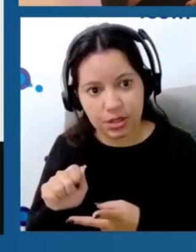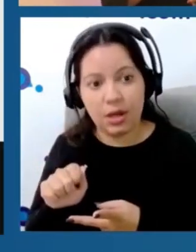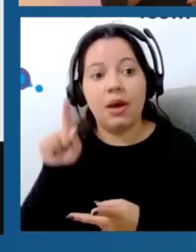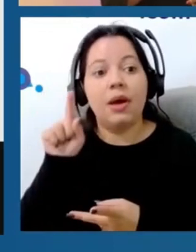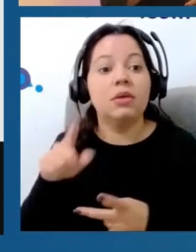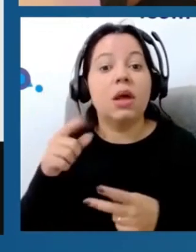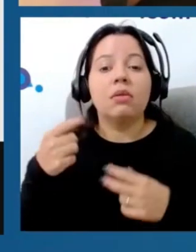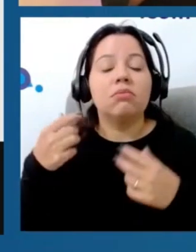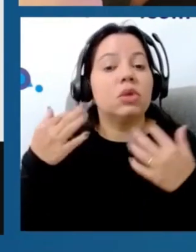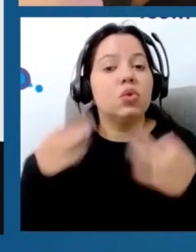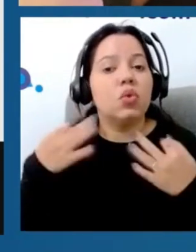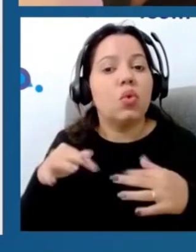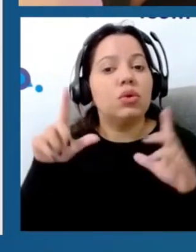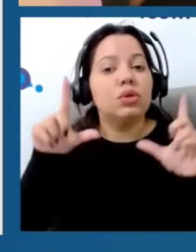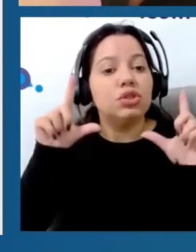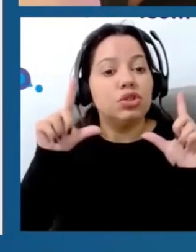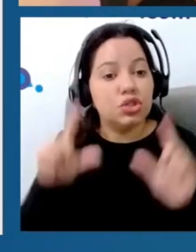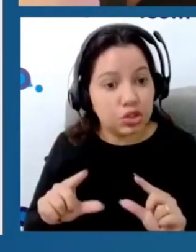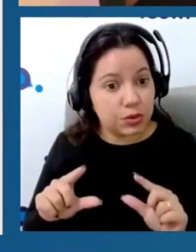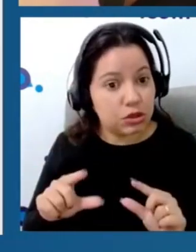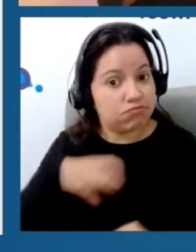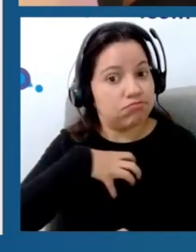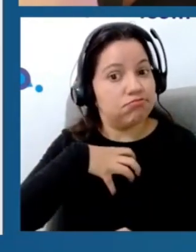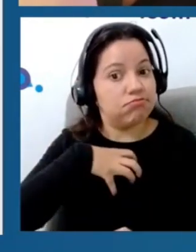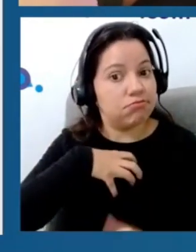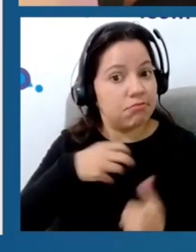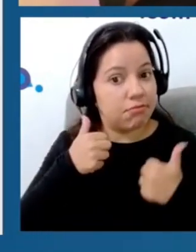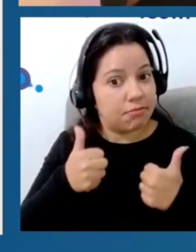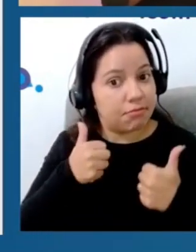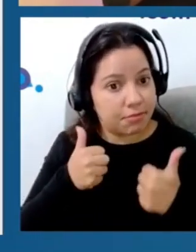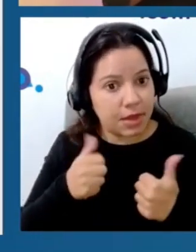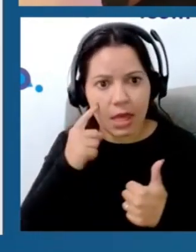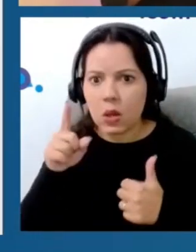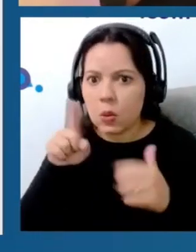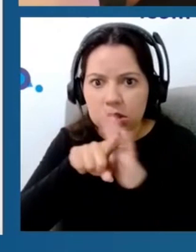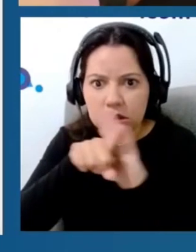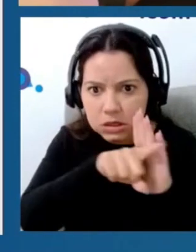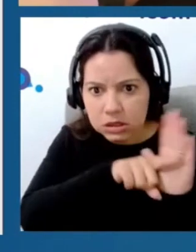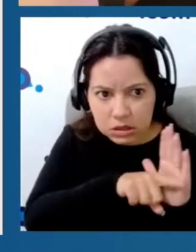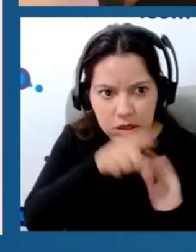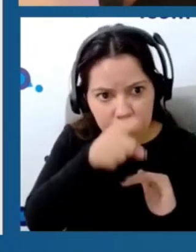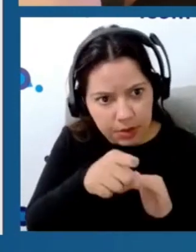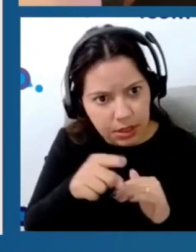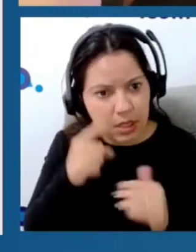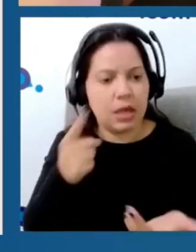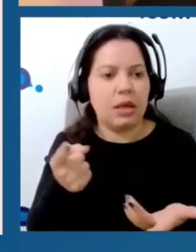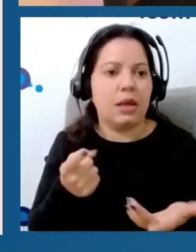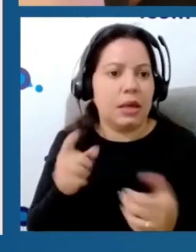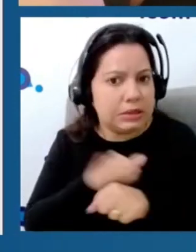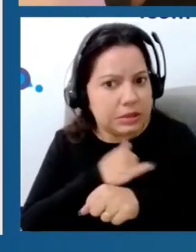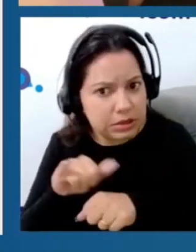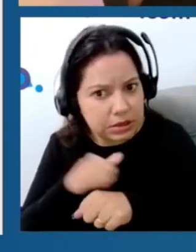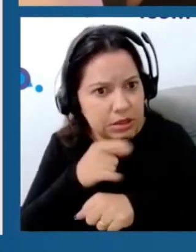da sensibilidade central e da sensibilidade periférica. E aí, quando eu olho para essa vertente baseada em mecanismo, mecanismo